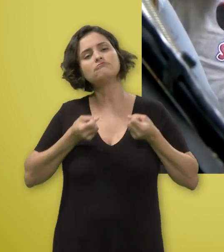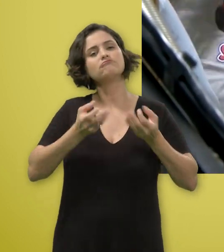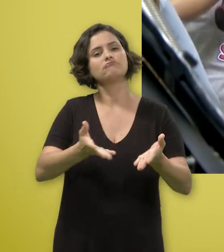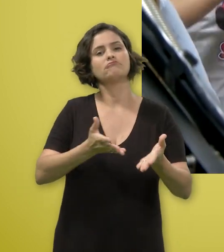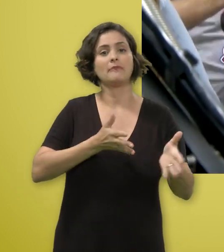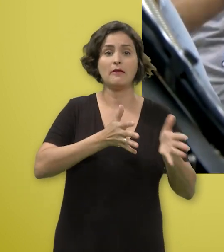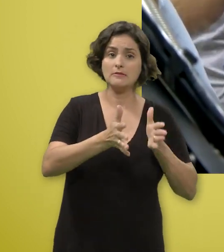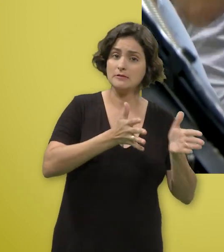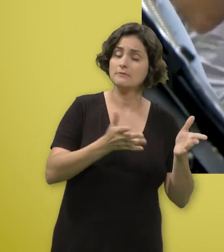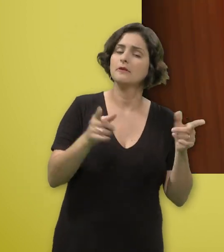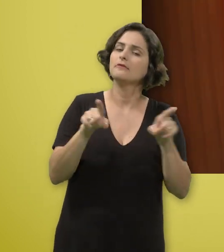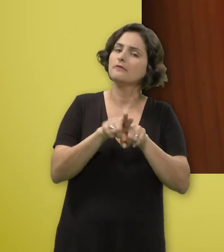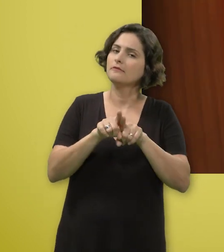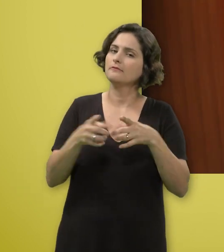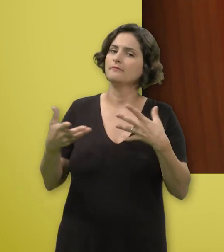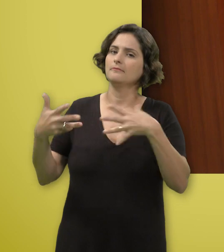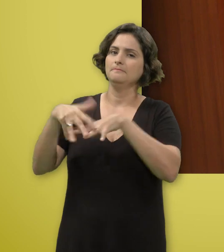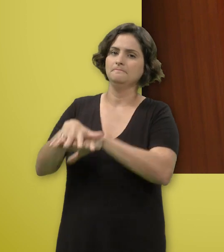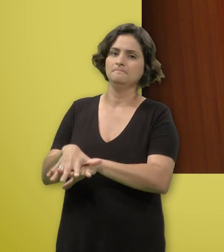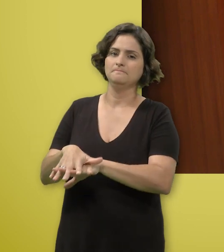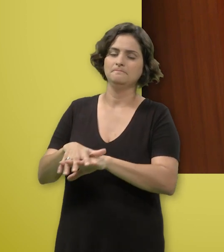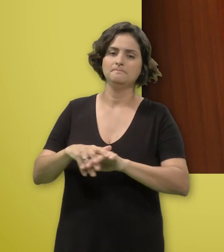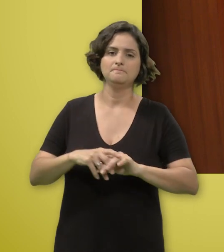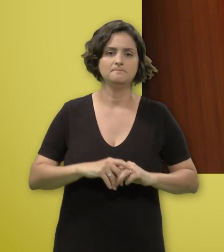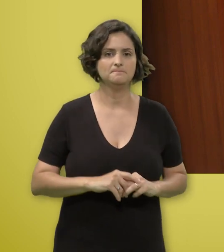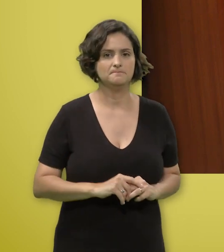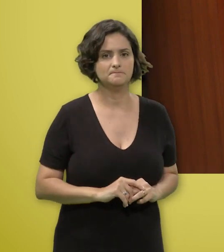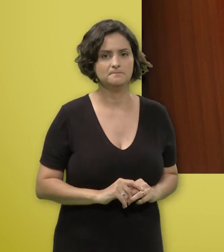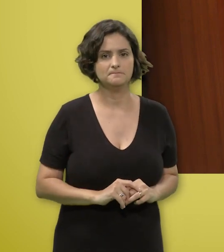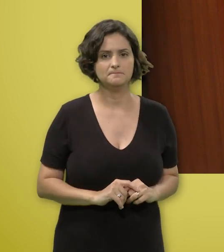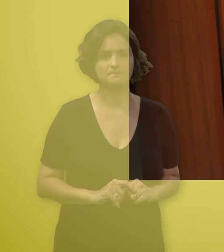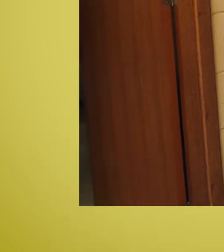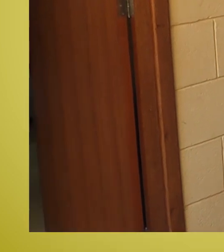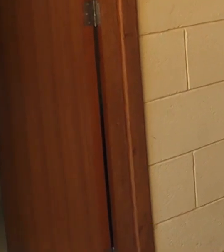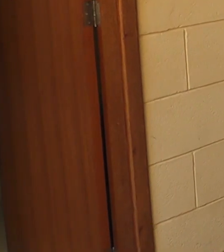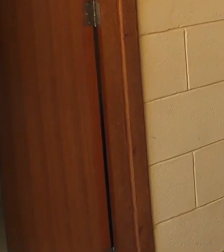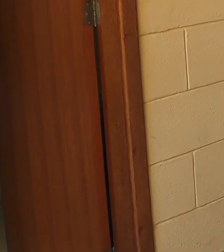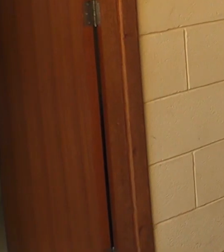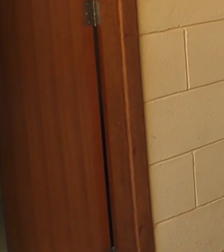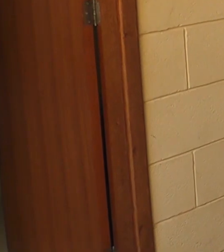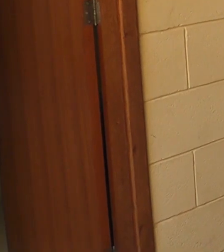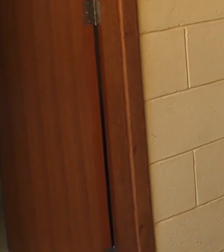momentos, a acessibilidade necessária e a inclusão.